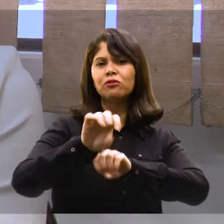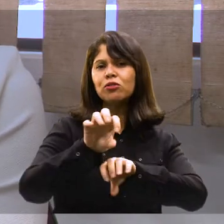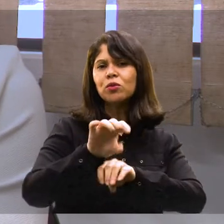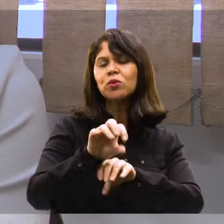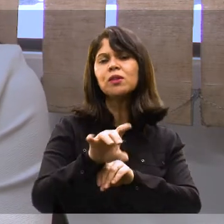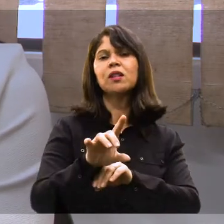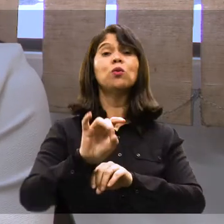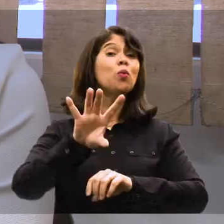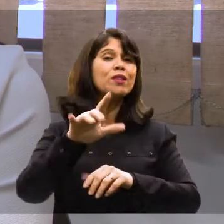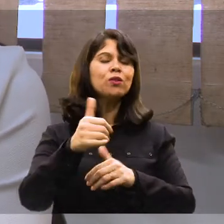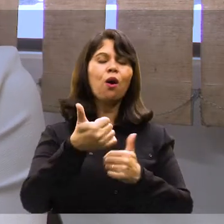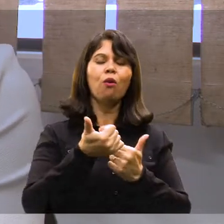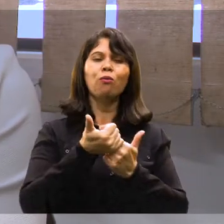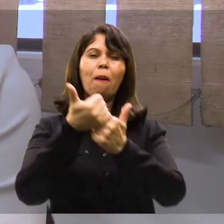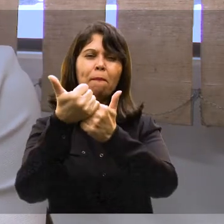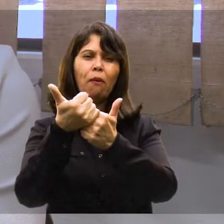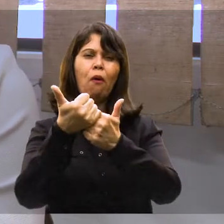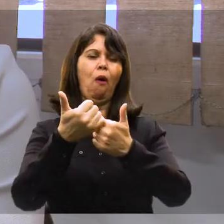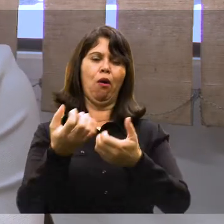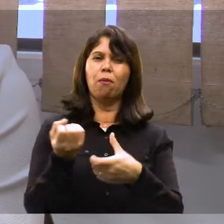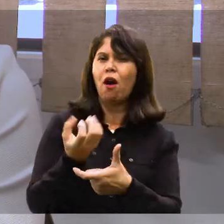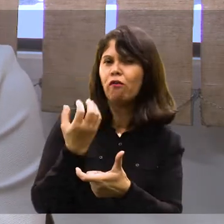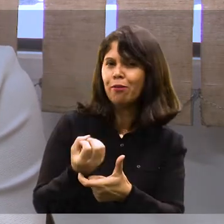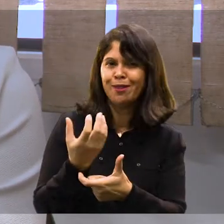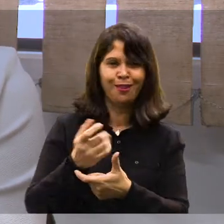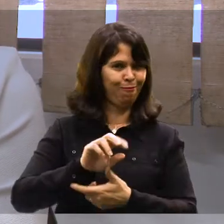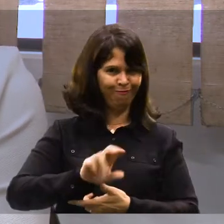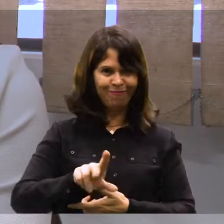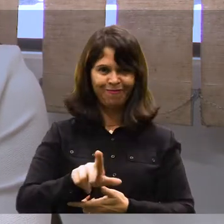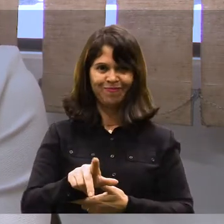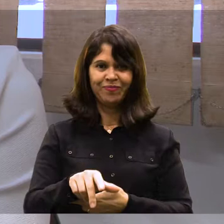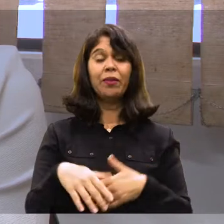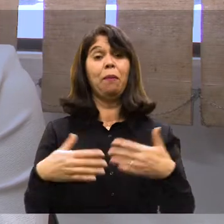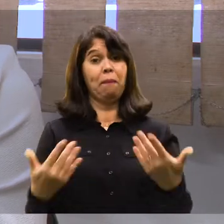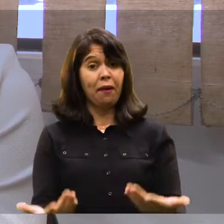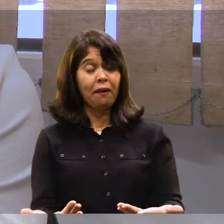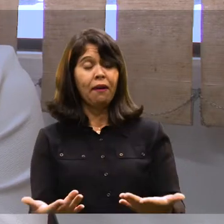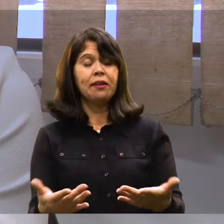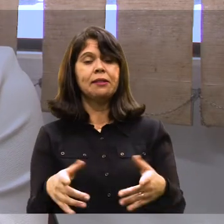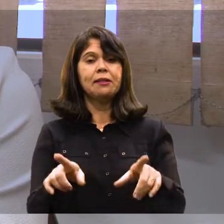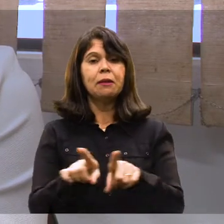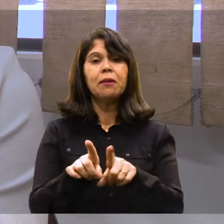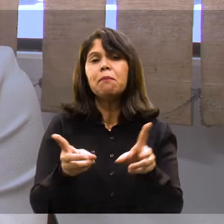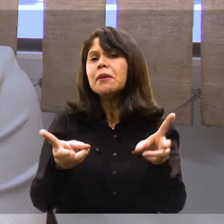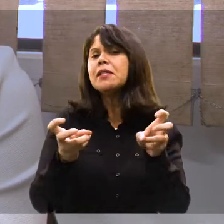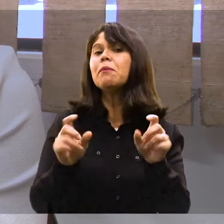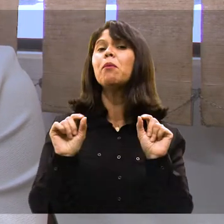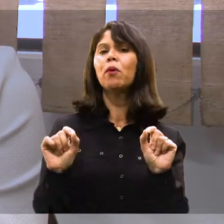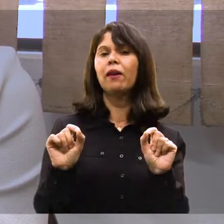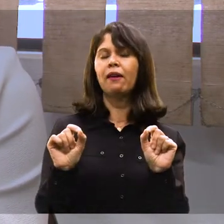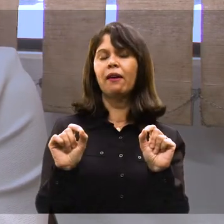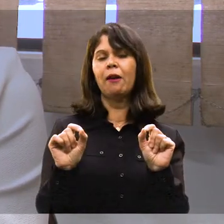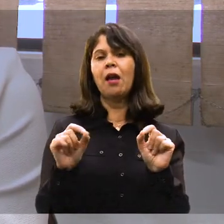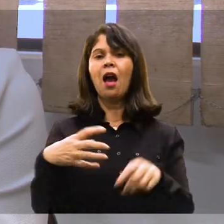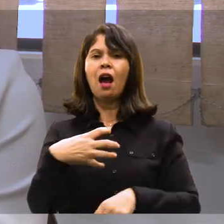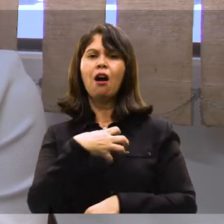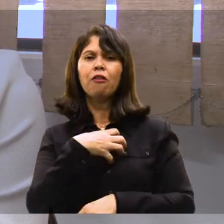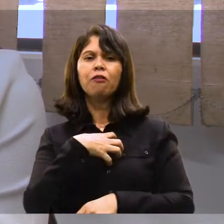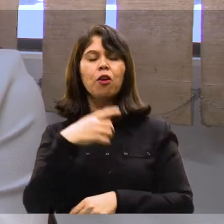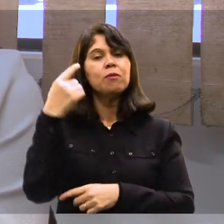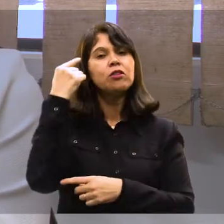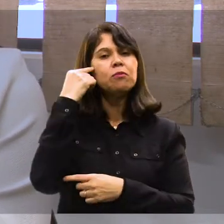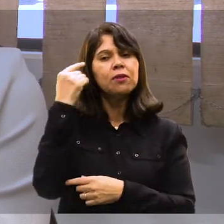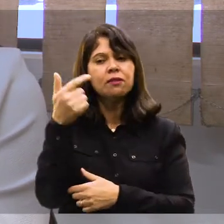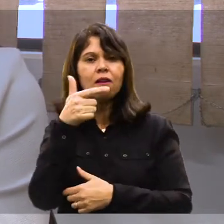e de ensino e não um instrumento de apoio à alfabetização. Então, e a segunda demanda que a gente tem visto é a forma de